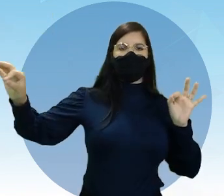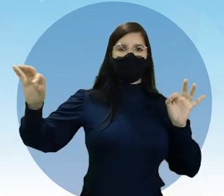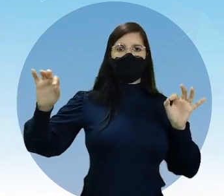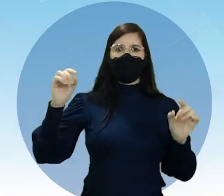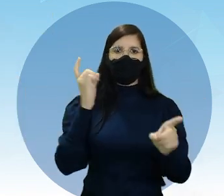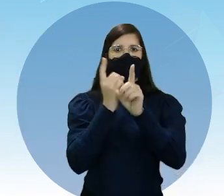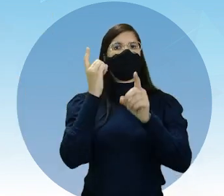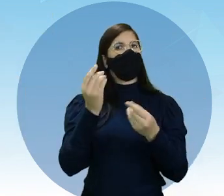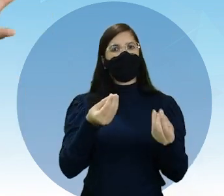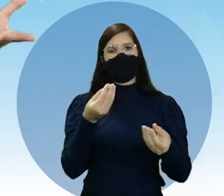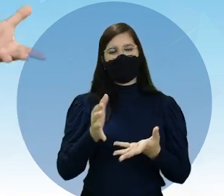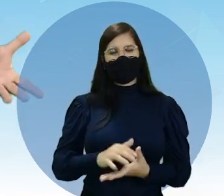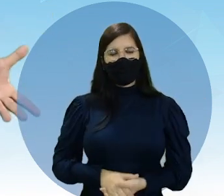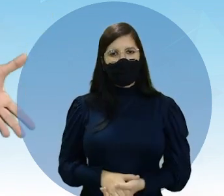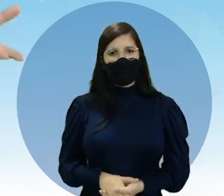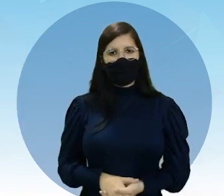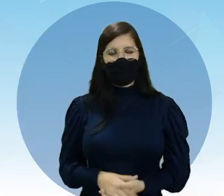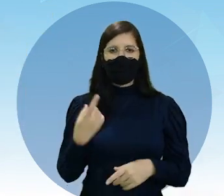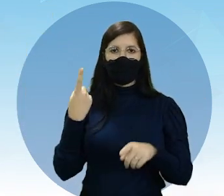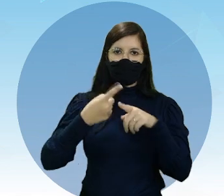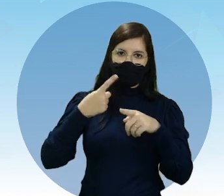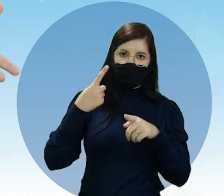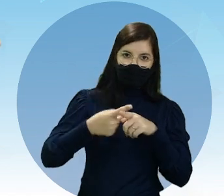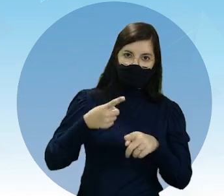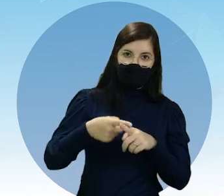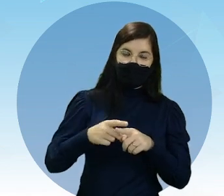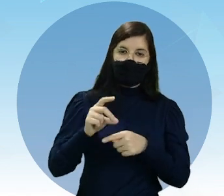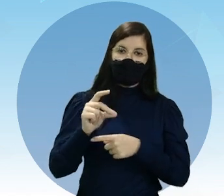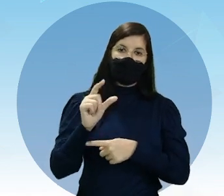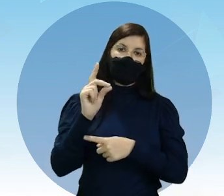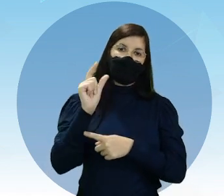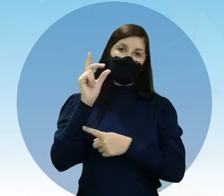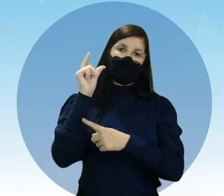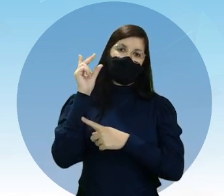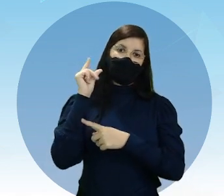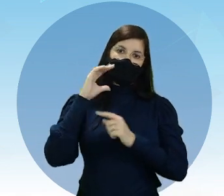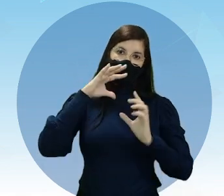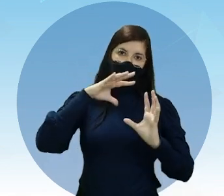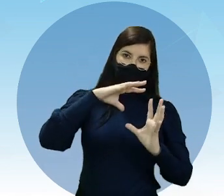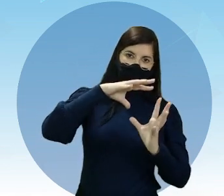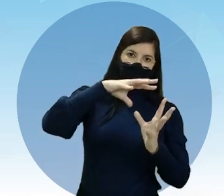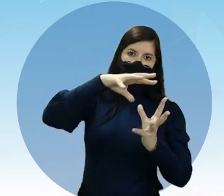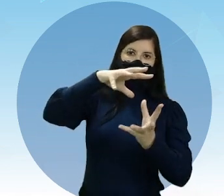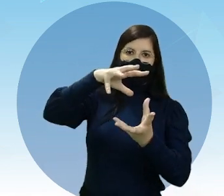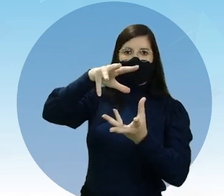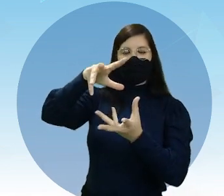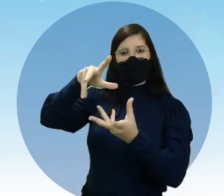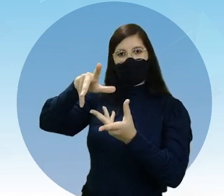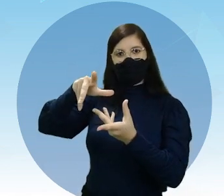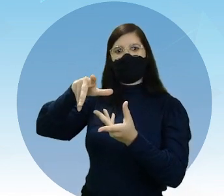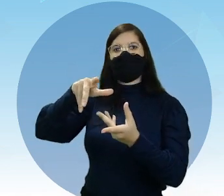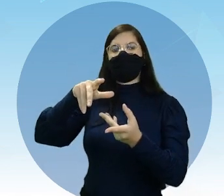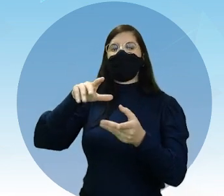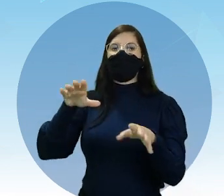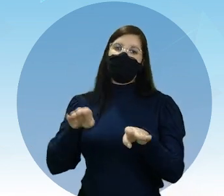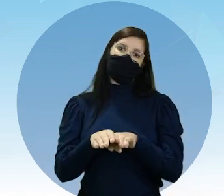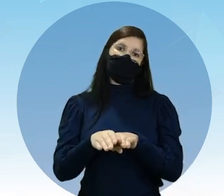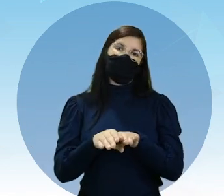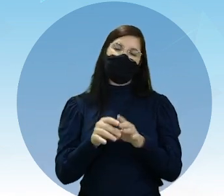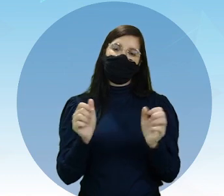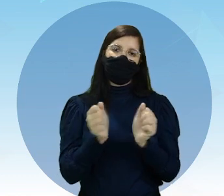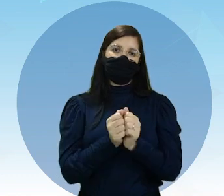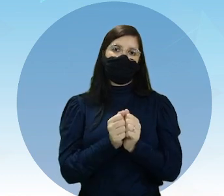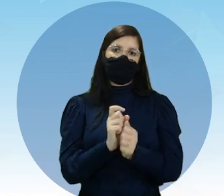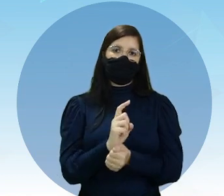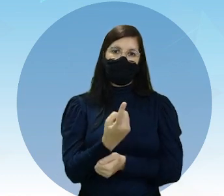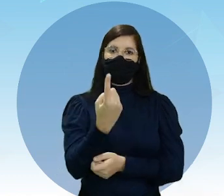fóssil. Porque, antes, o nosso planeta, os continentes, eles formavam apenas um, que